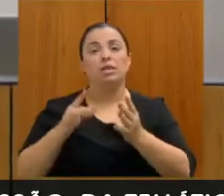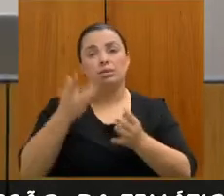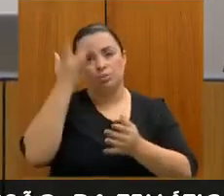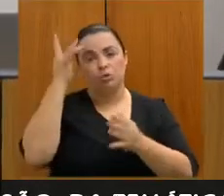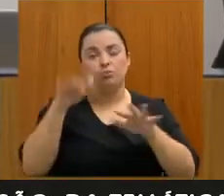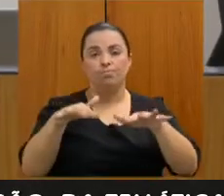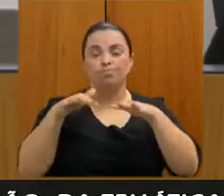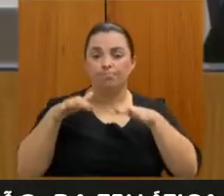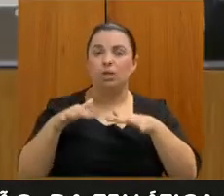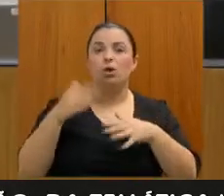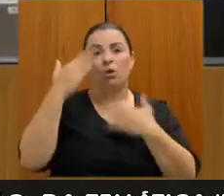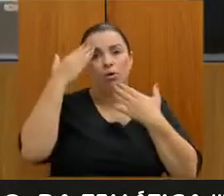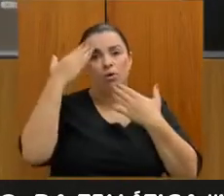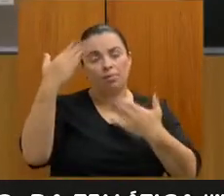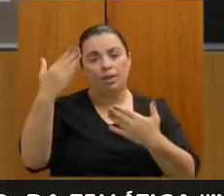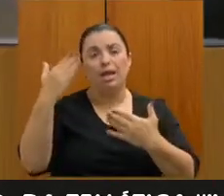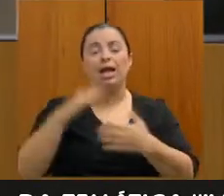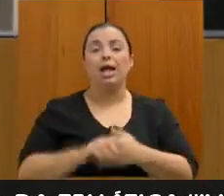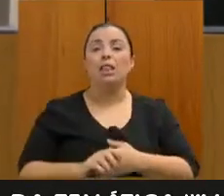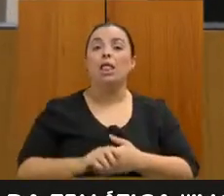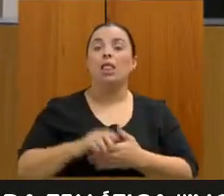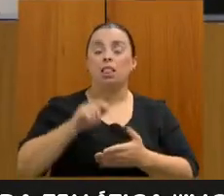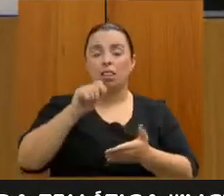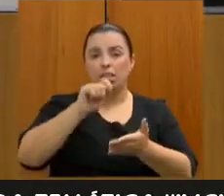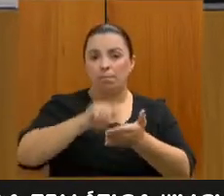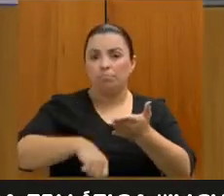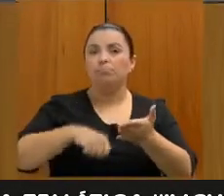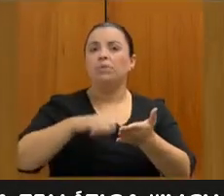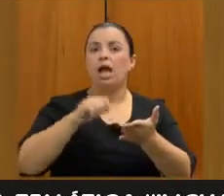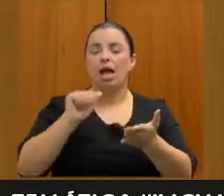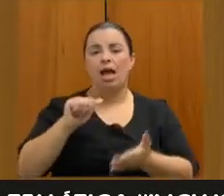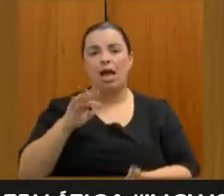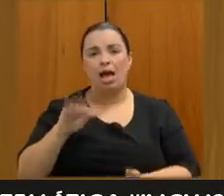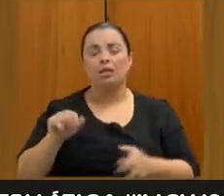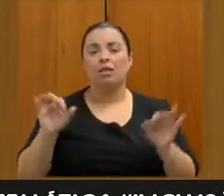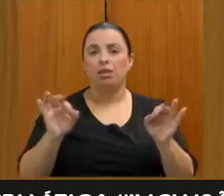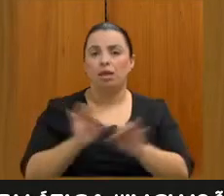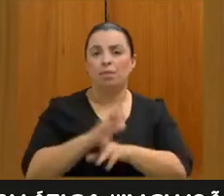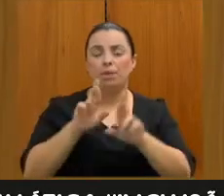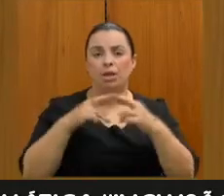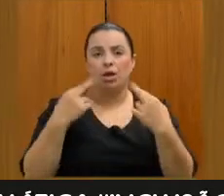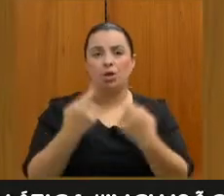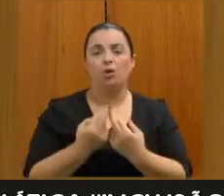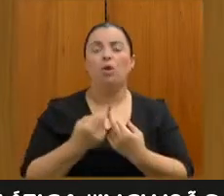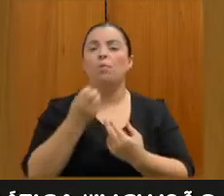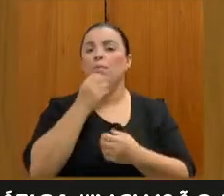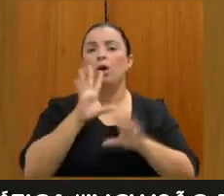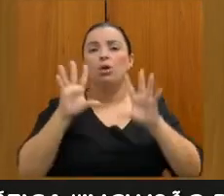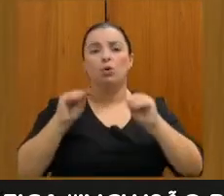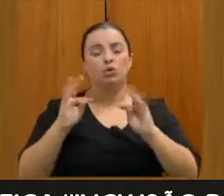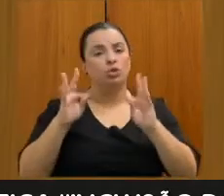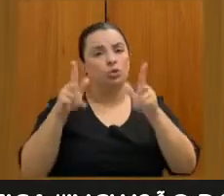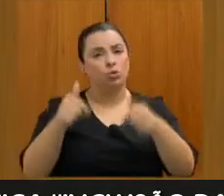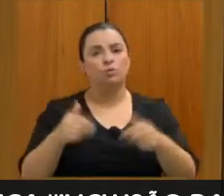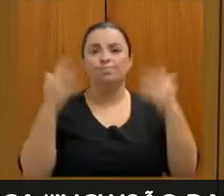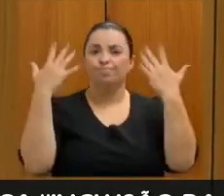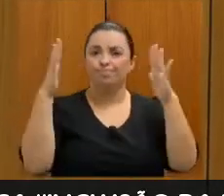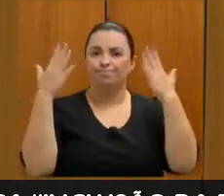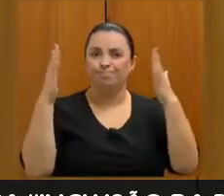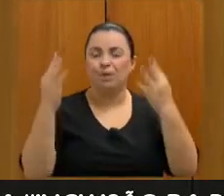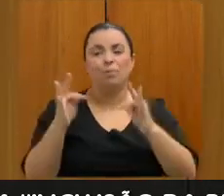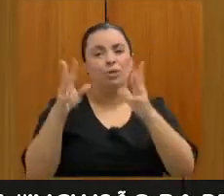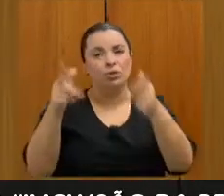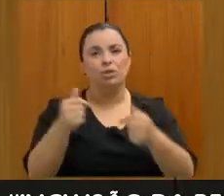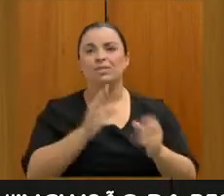determina a lavratura da ata e encerra os trabalhos. Boa noite a todos e uma salva de palmas para nossas APAES de